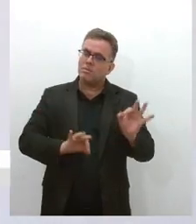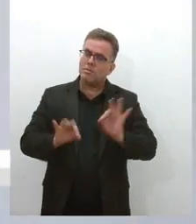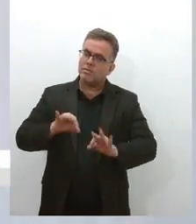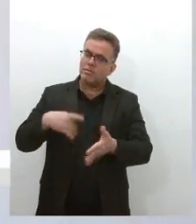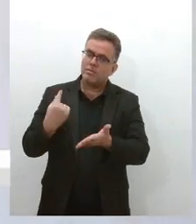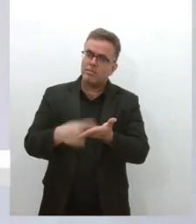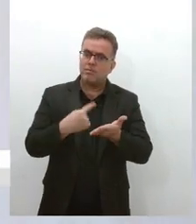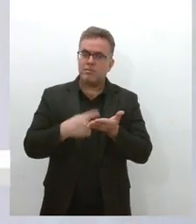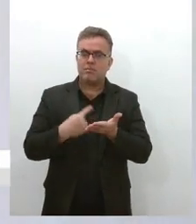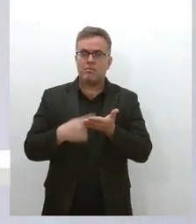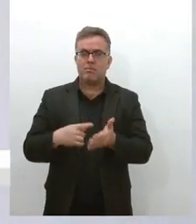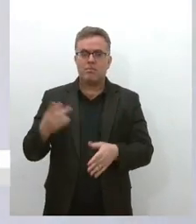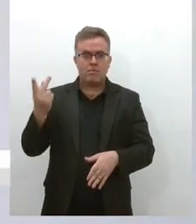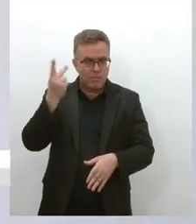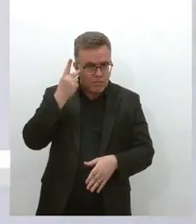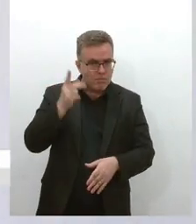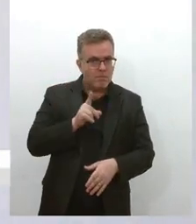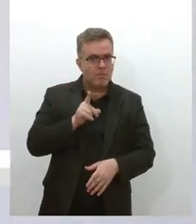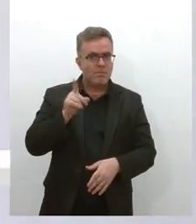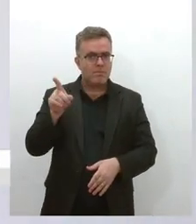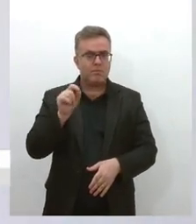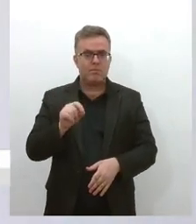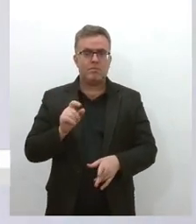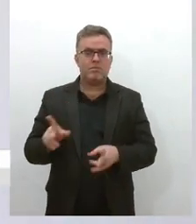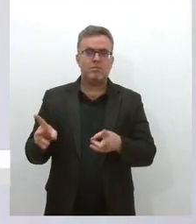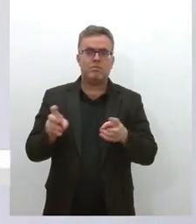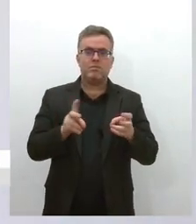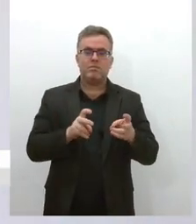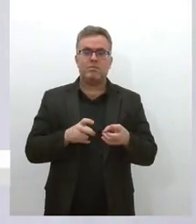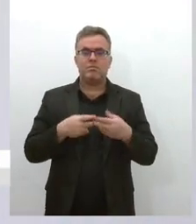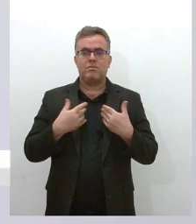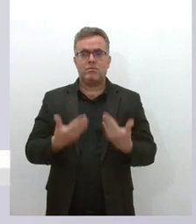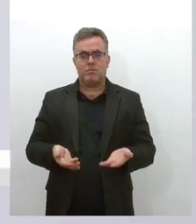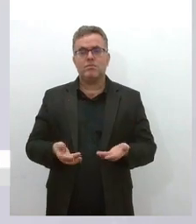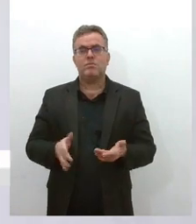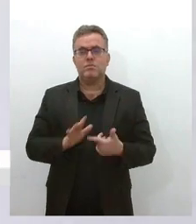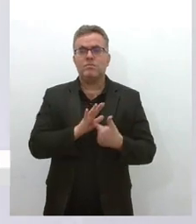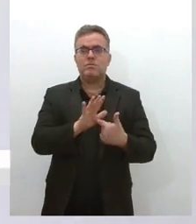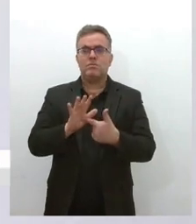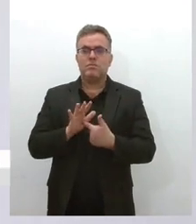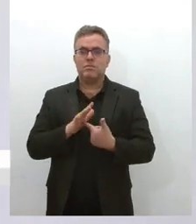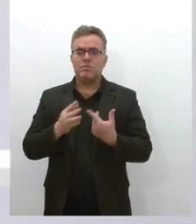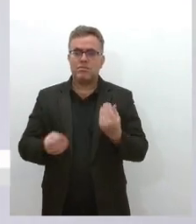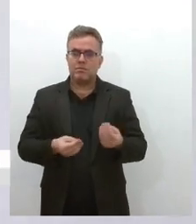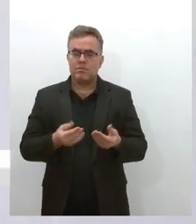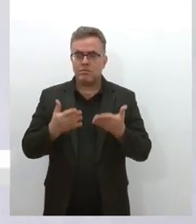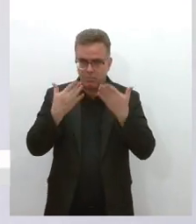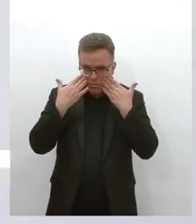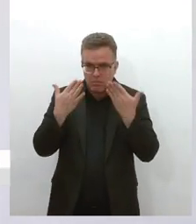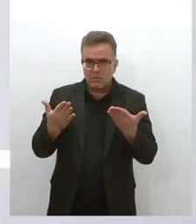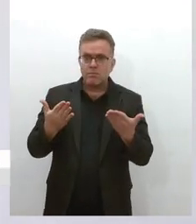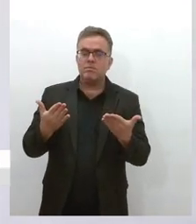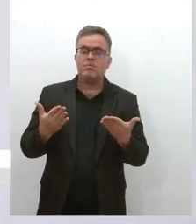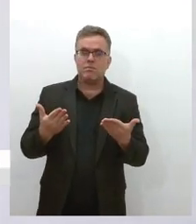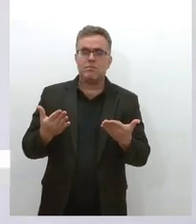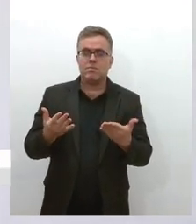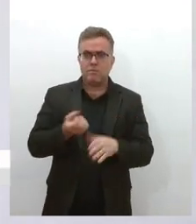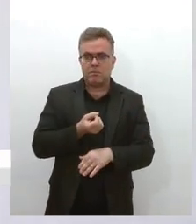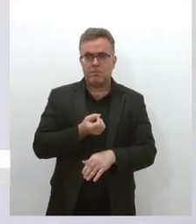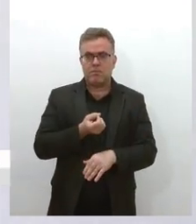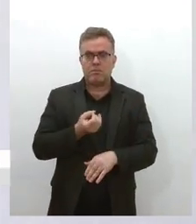São Paulo, a gente observou que foi instituído, assim, diante do, do volume de